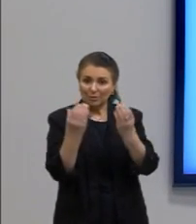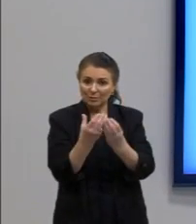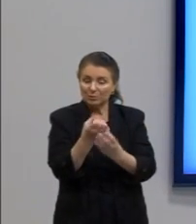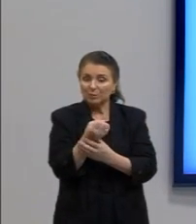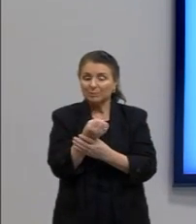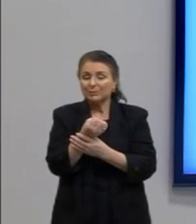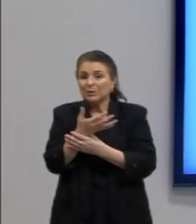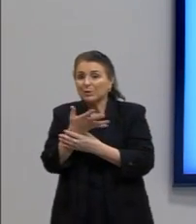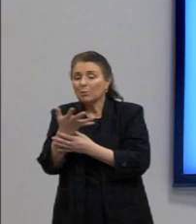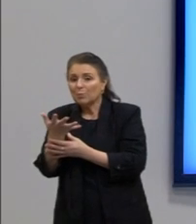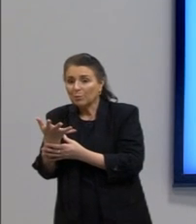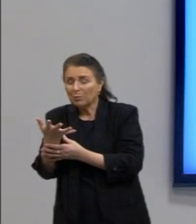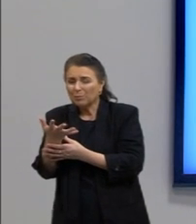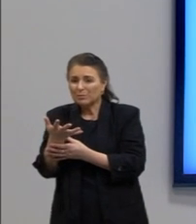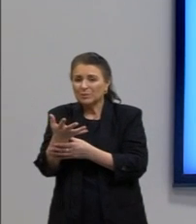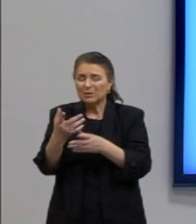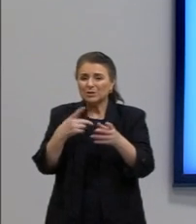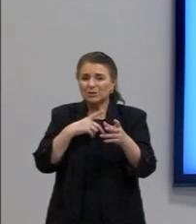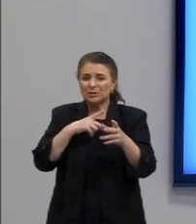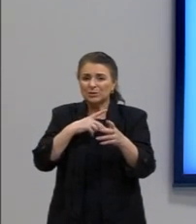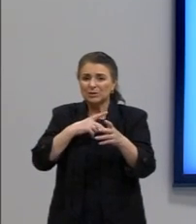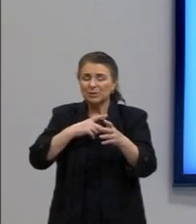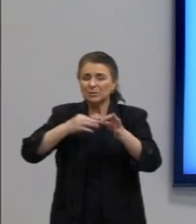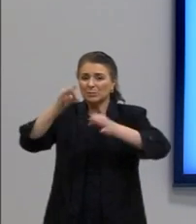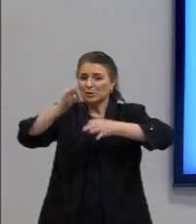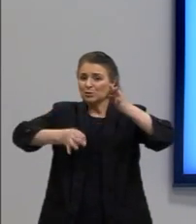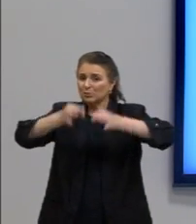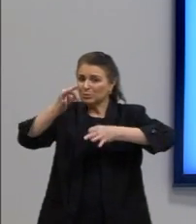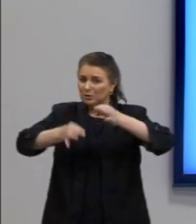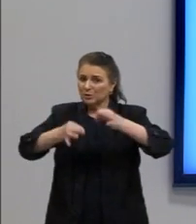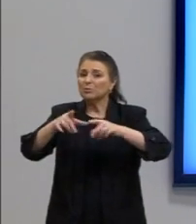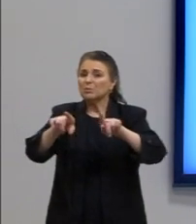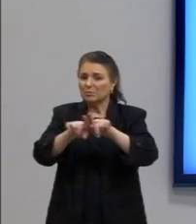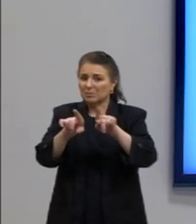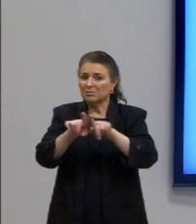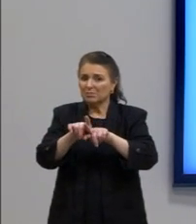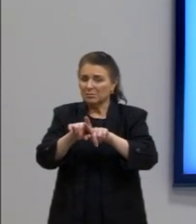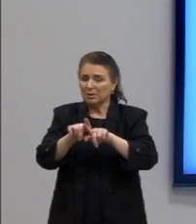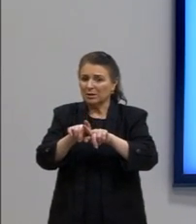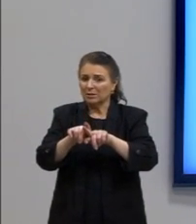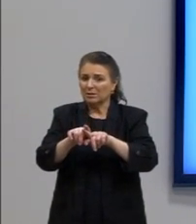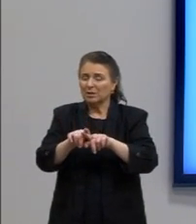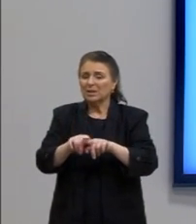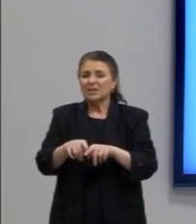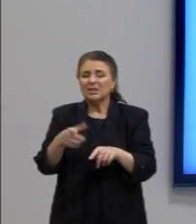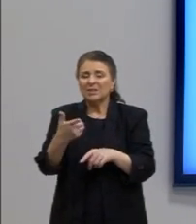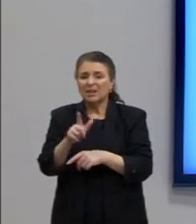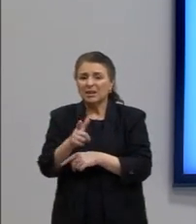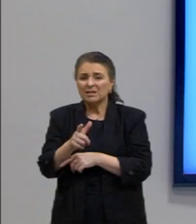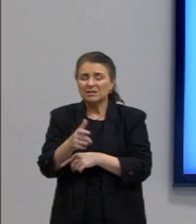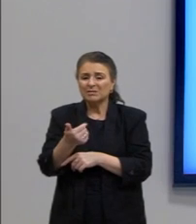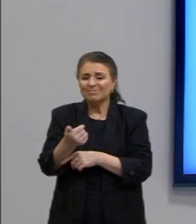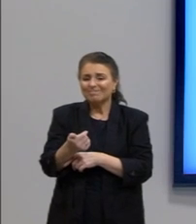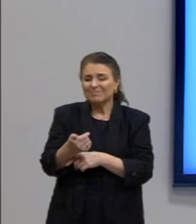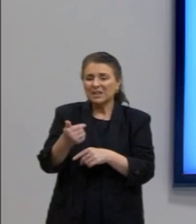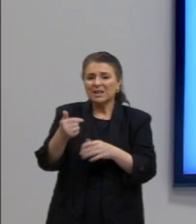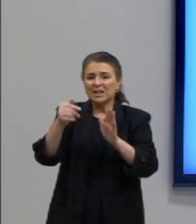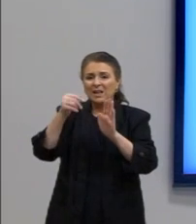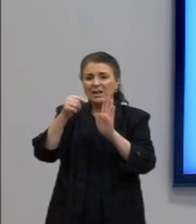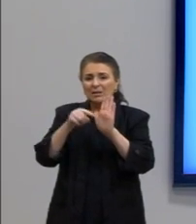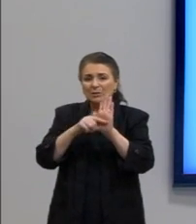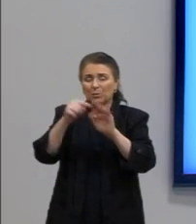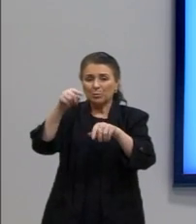em termos jurídicos. E deixarem de exercitar, a menos em caráter